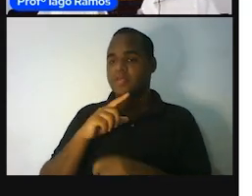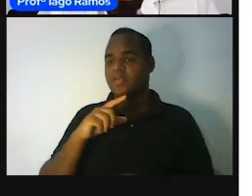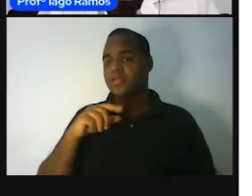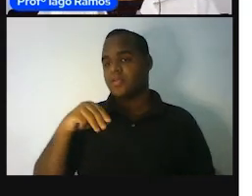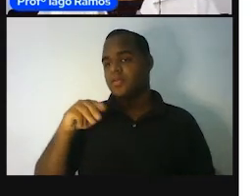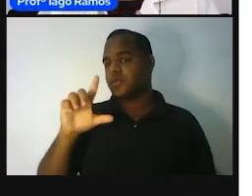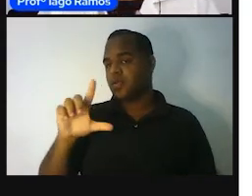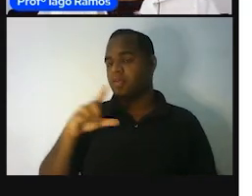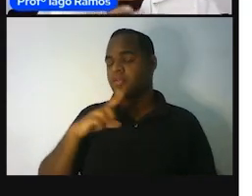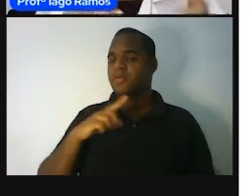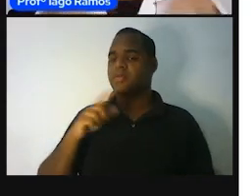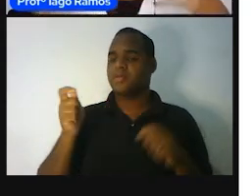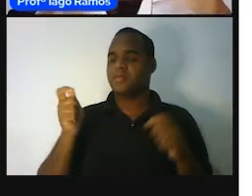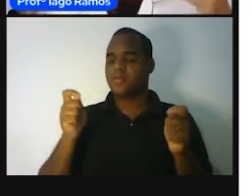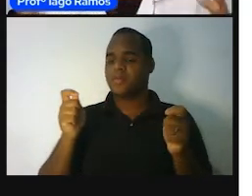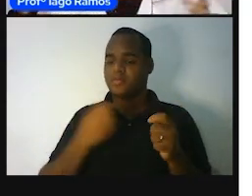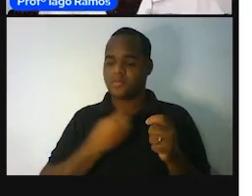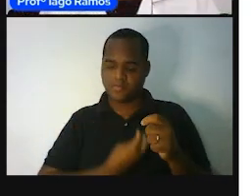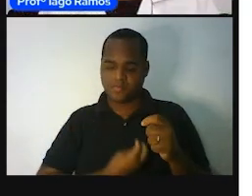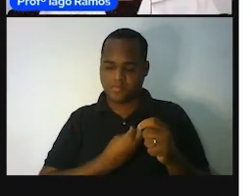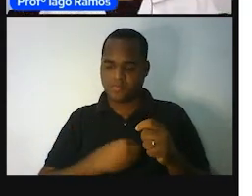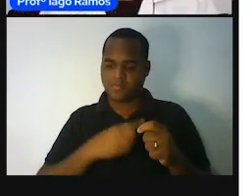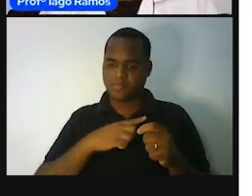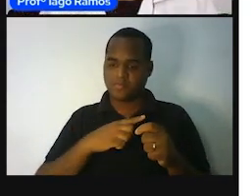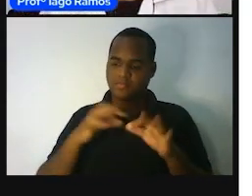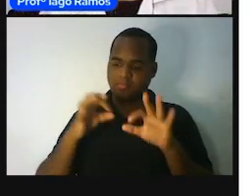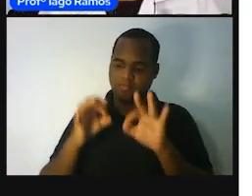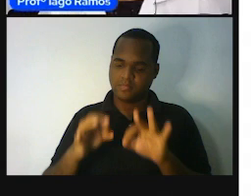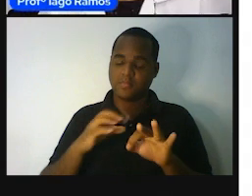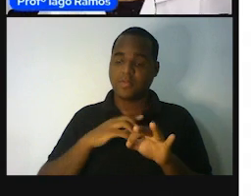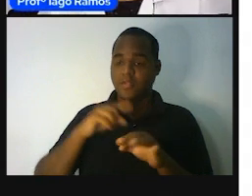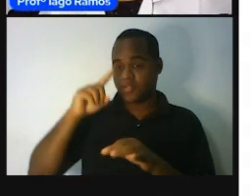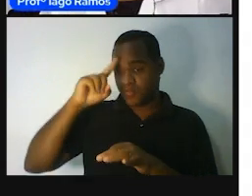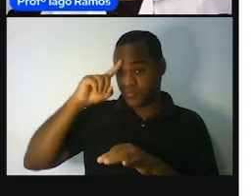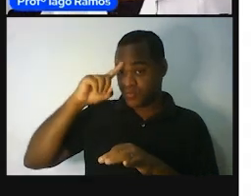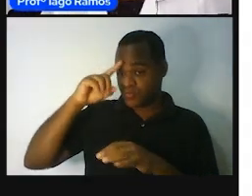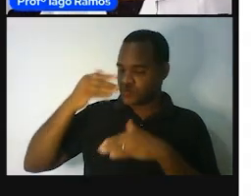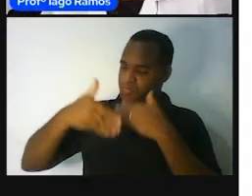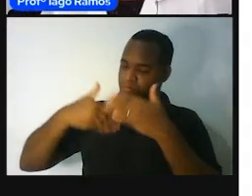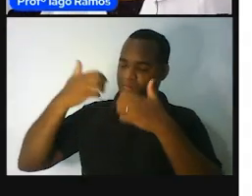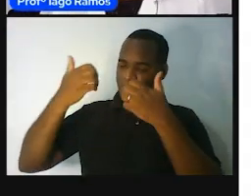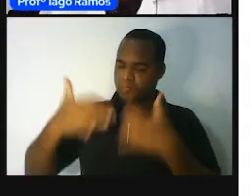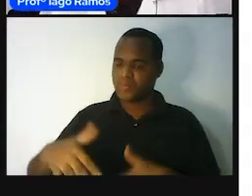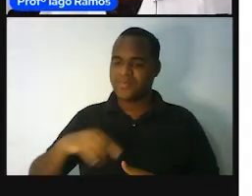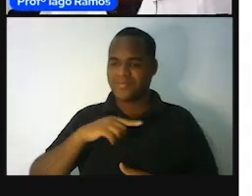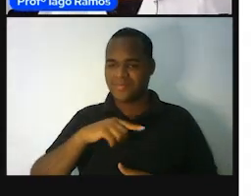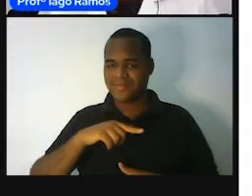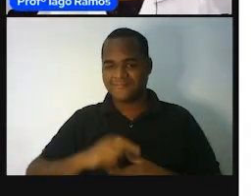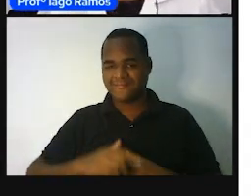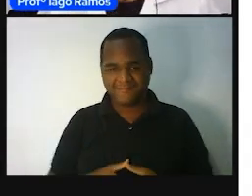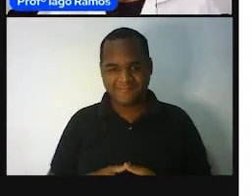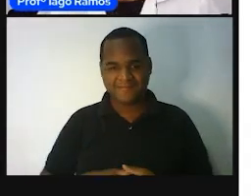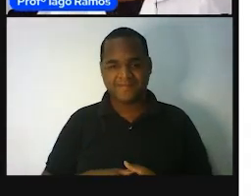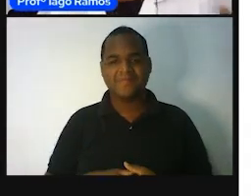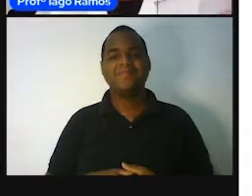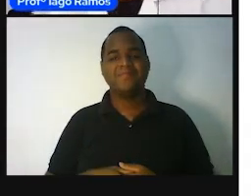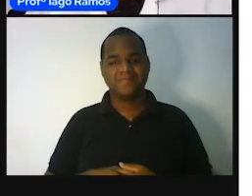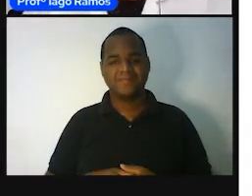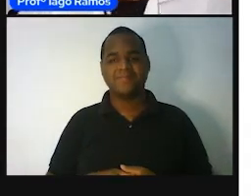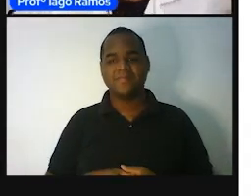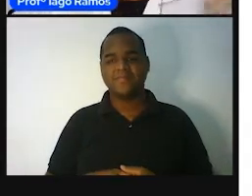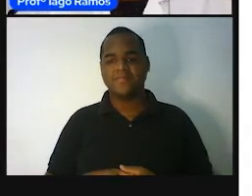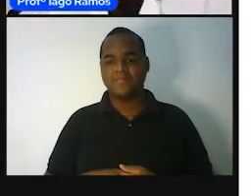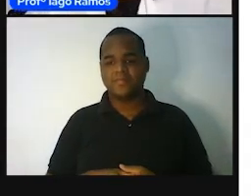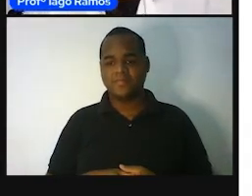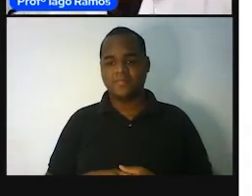mães da nossa do domófilo, e tem que ficar por nós em mim, né? A gente viu que